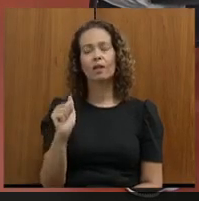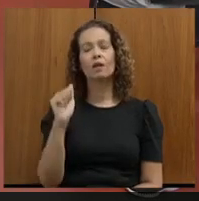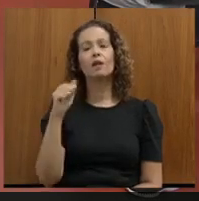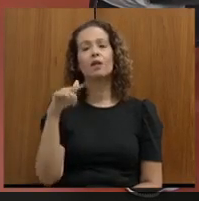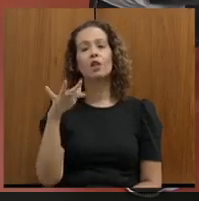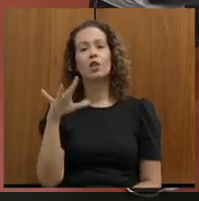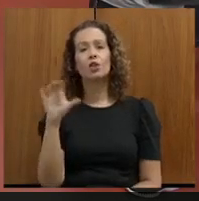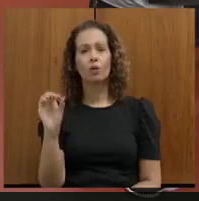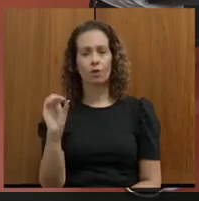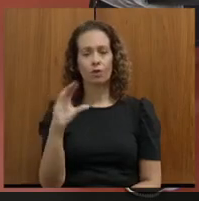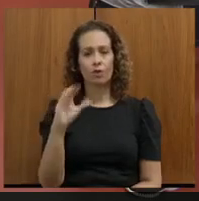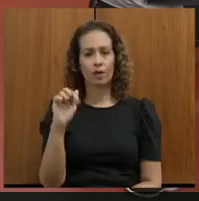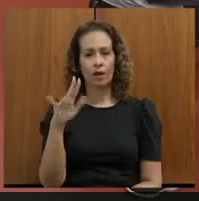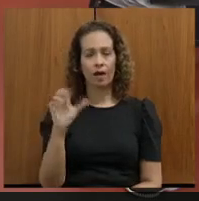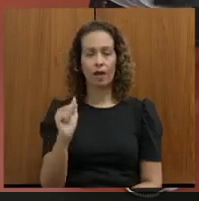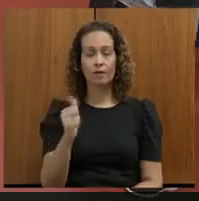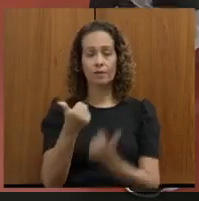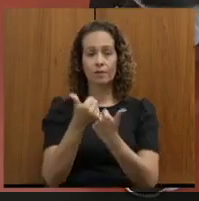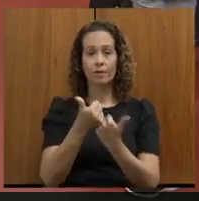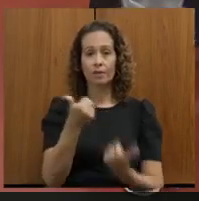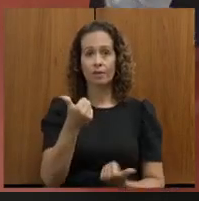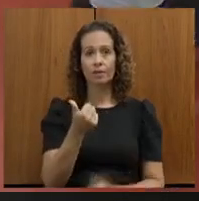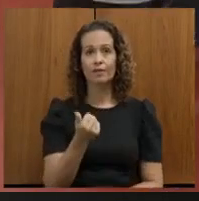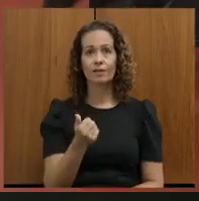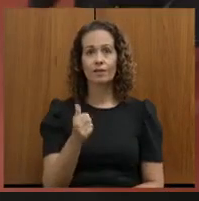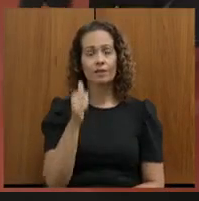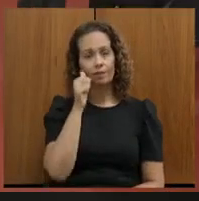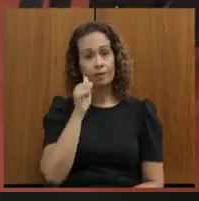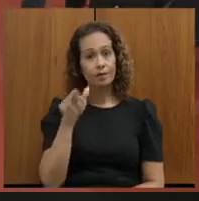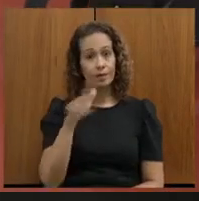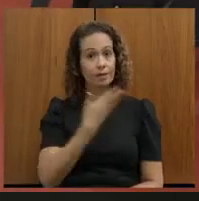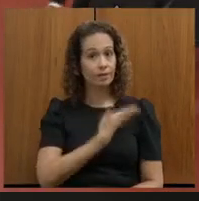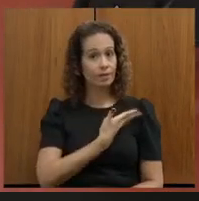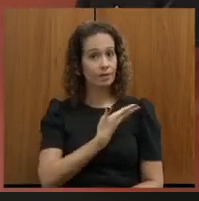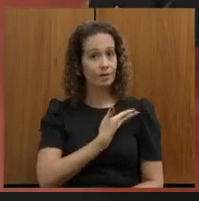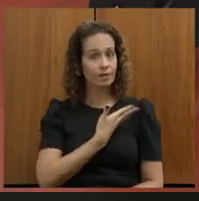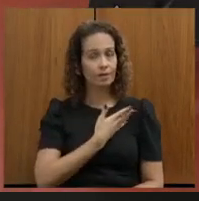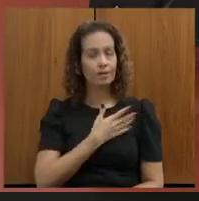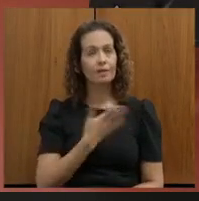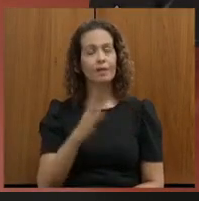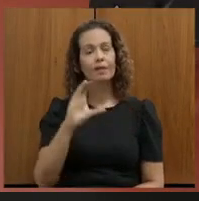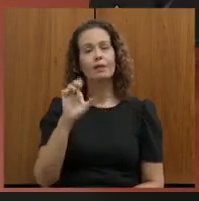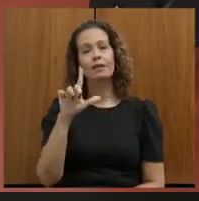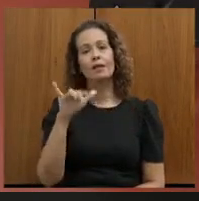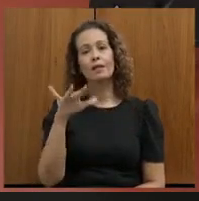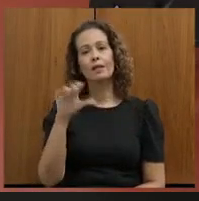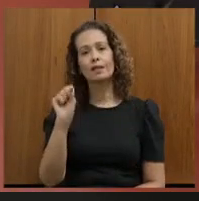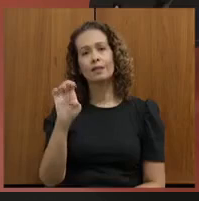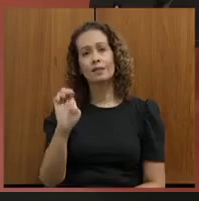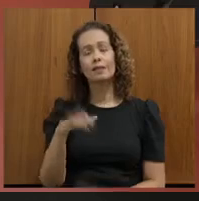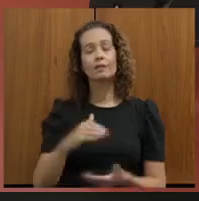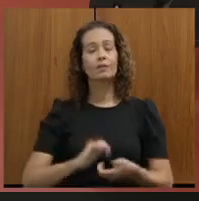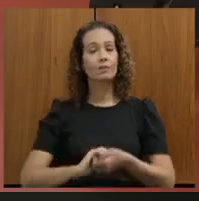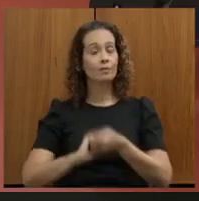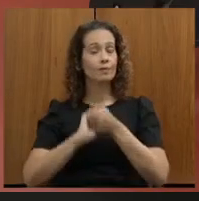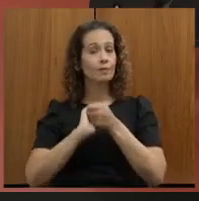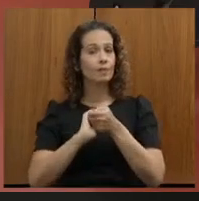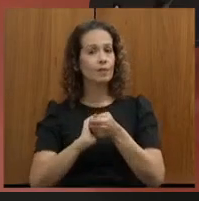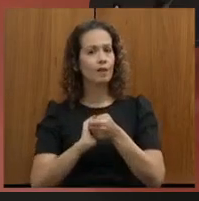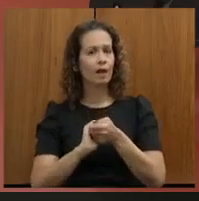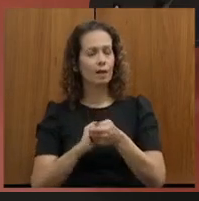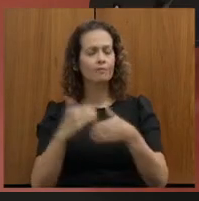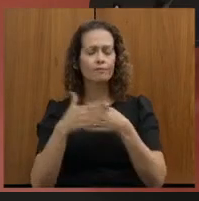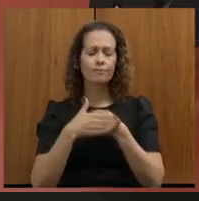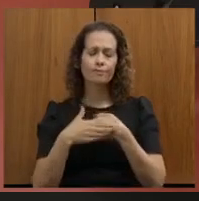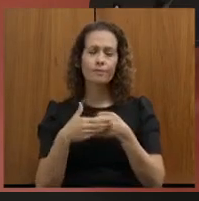-presidente, minha querida amiga e irmã, Celise Laviola. Cumprimentar aqui, de uma forma muito carinhosa,